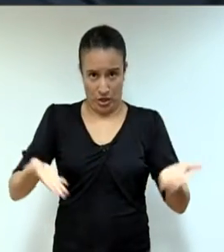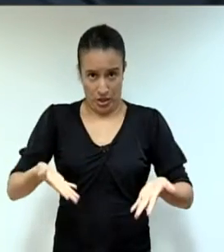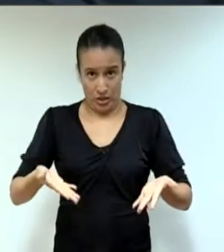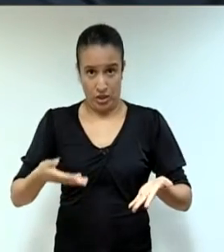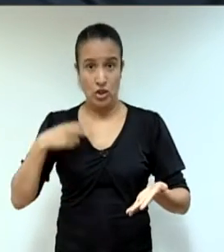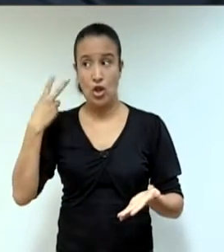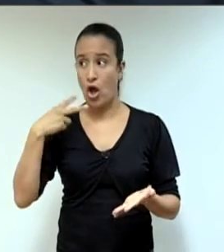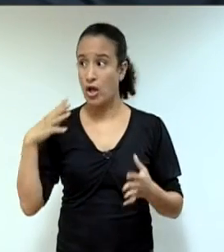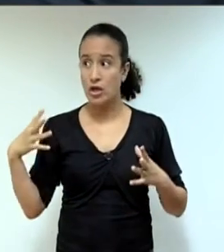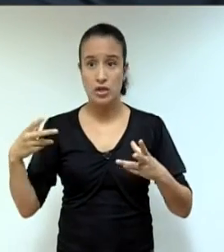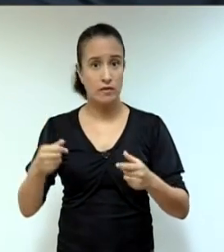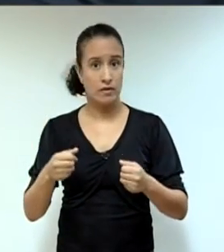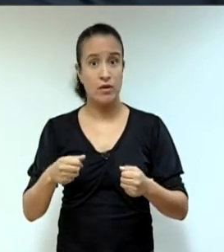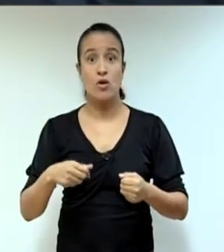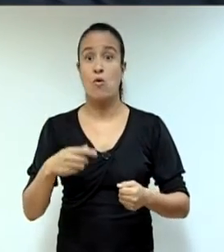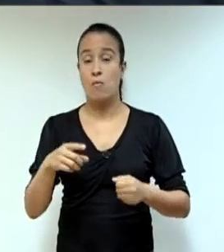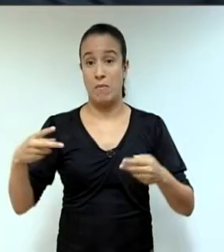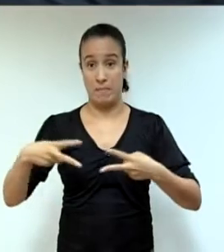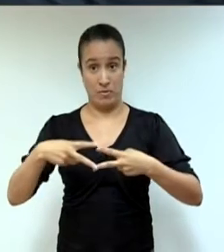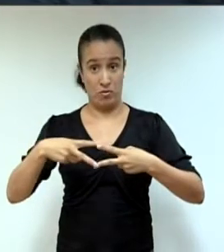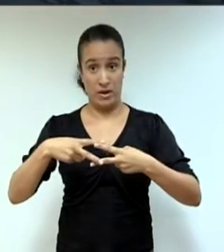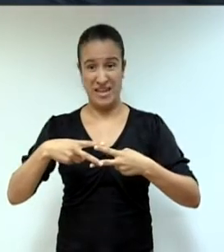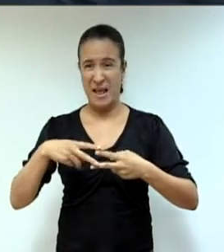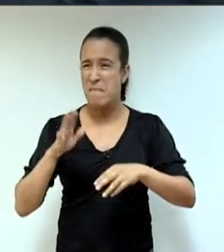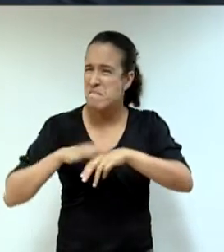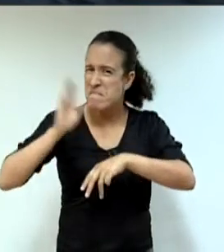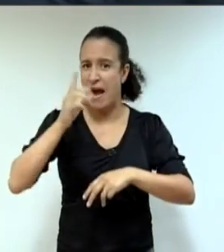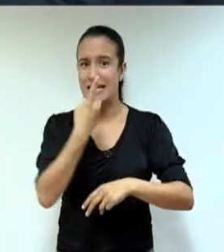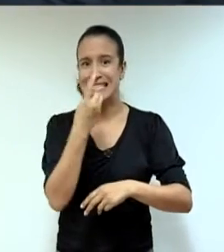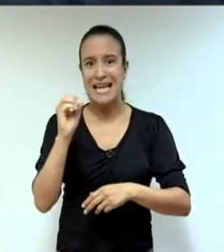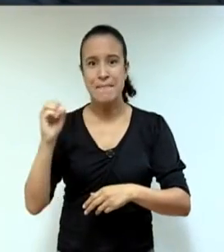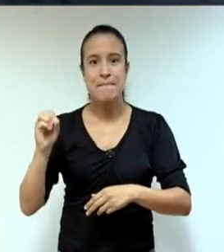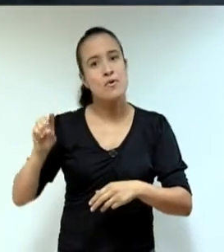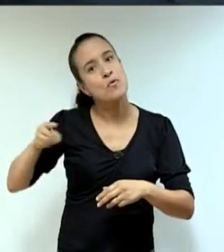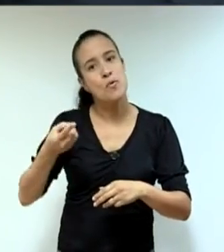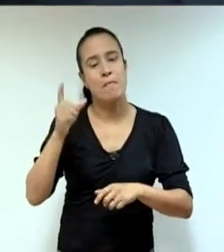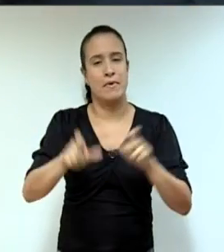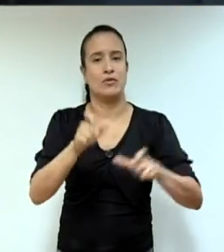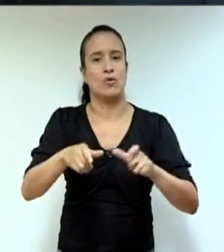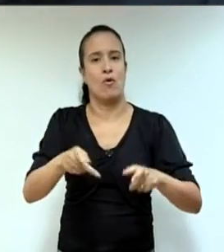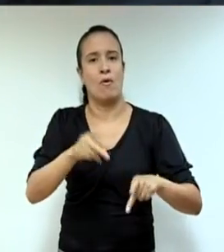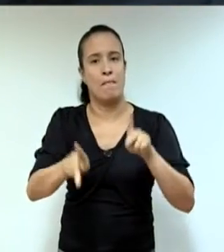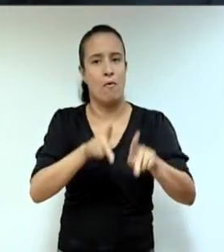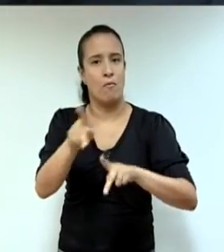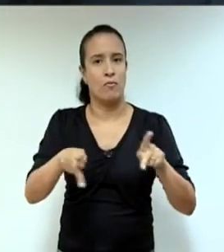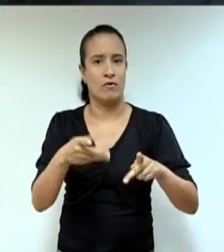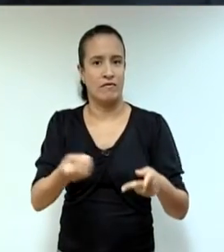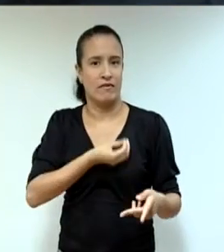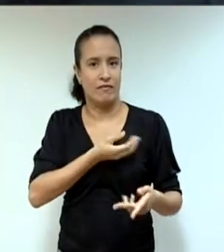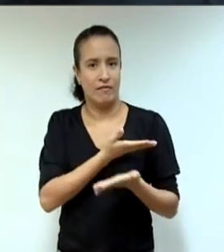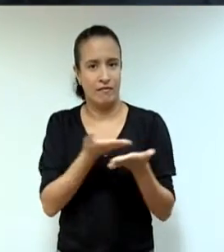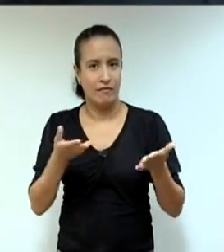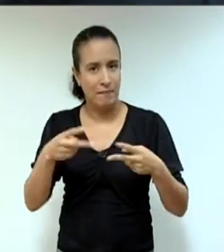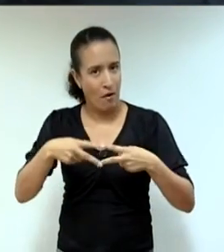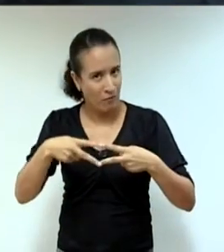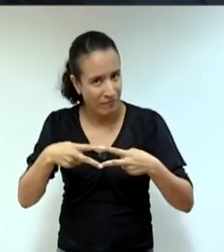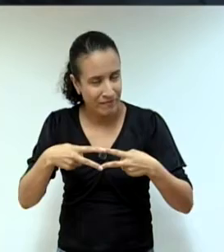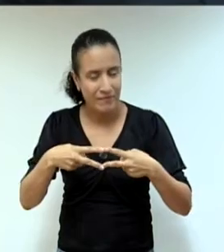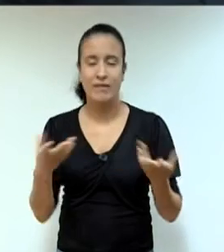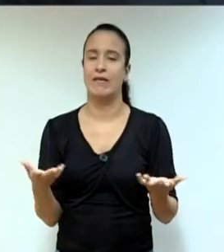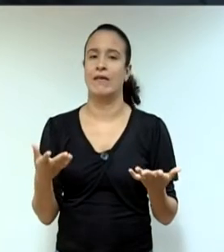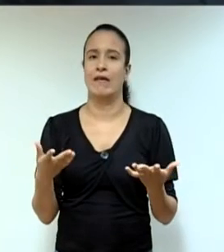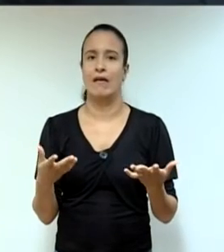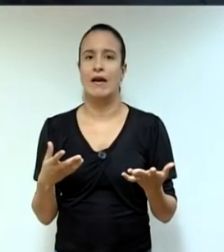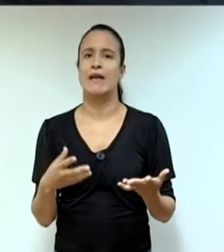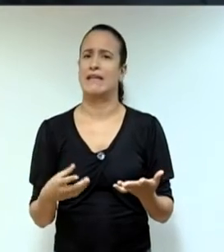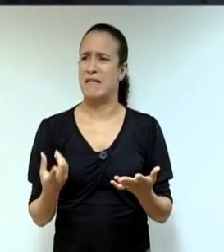cidade de mais de 100 mil pessoas, que fatura 1,5 bilhão estimado para esse ano. A gente aprovar